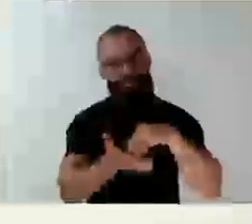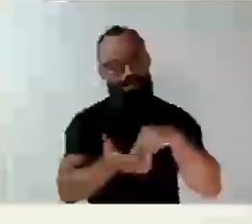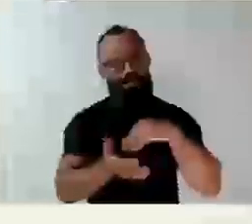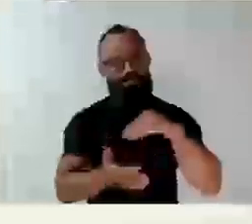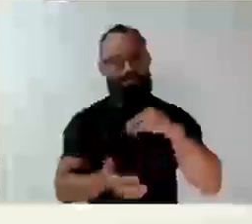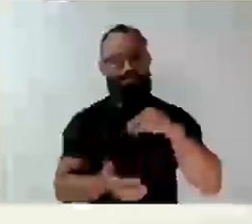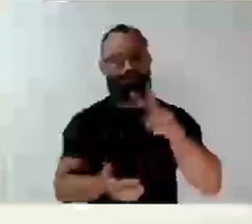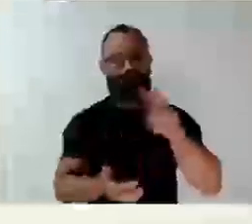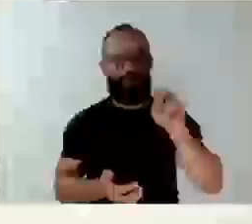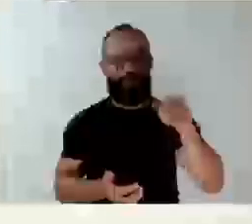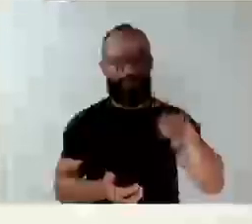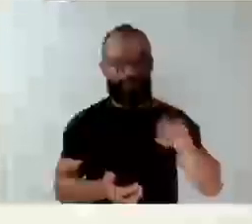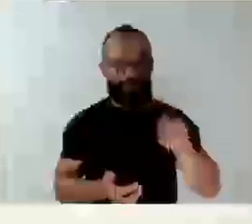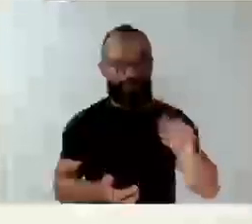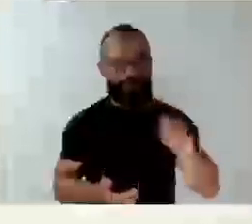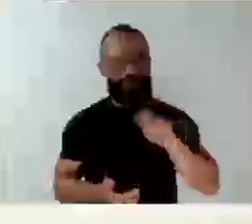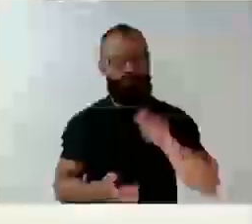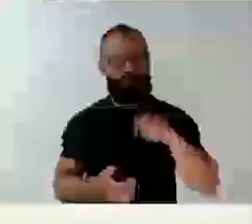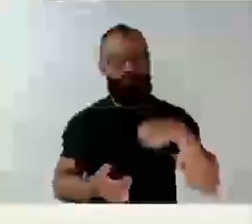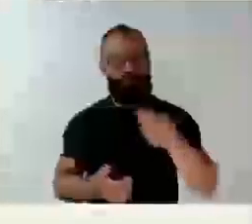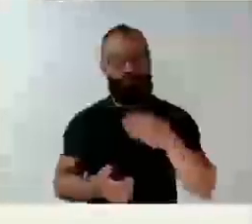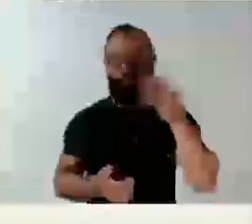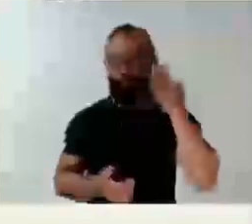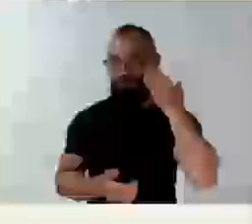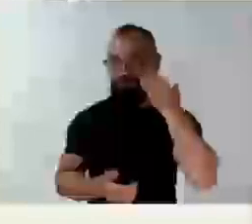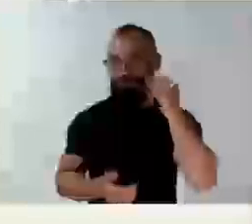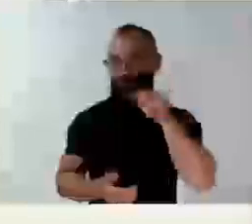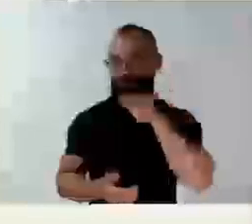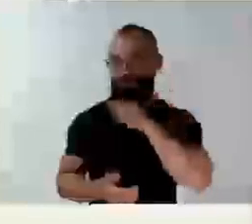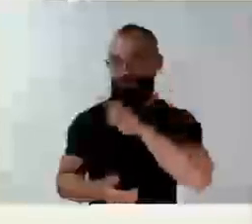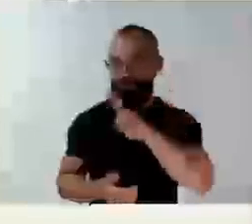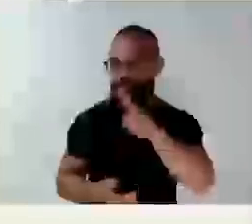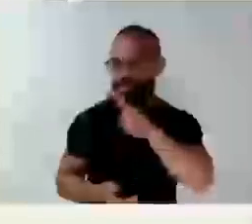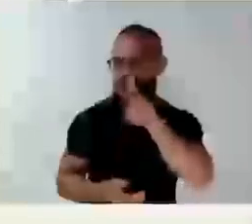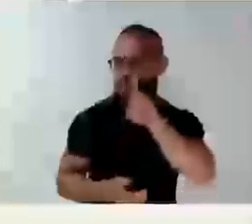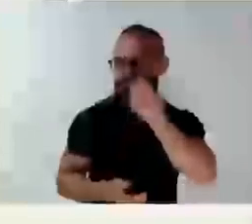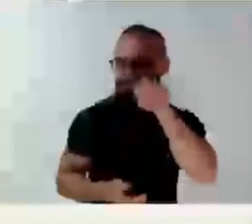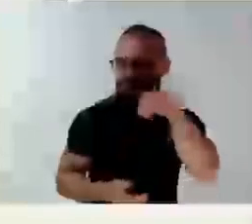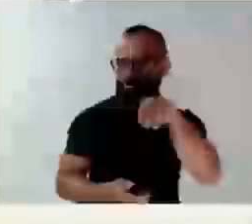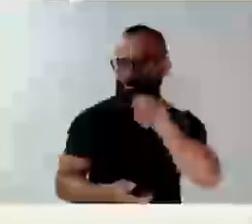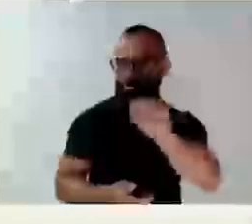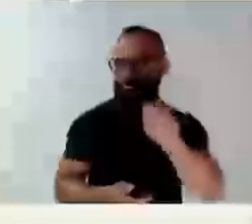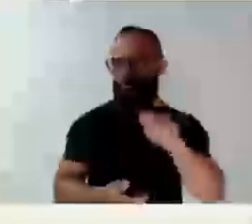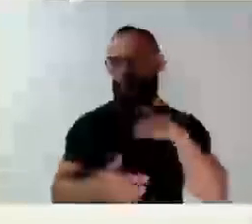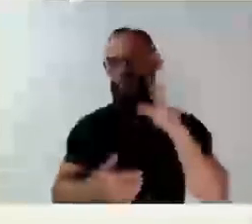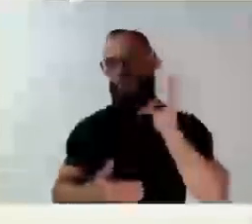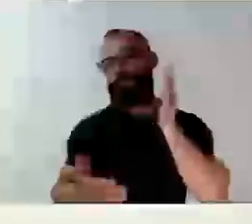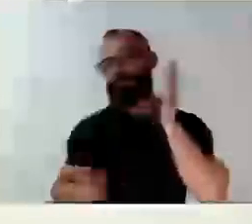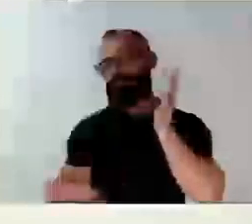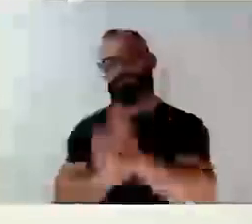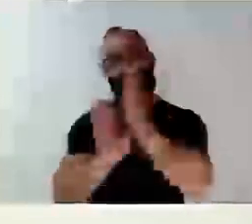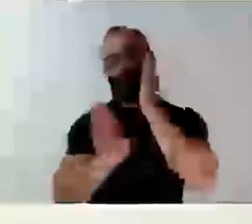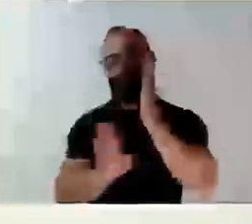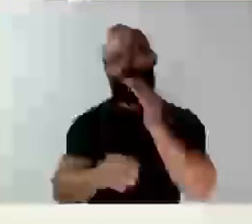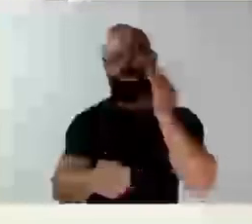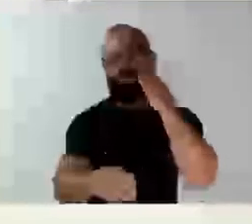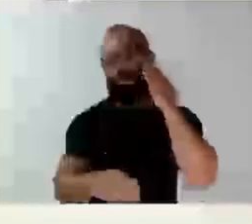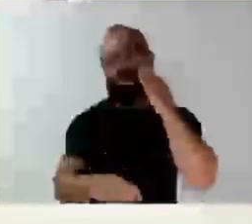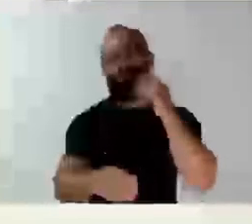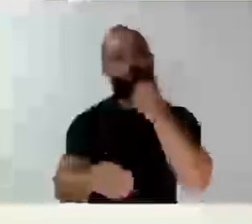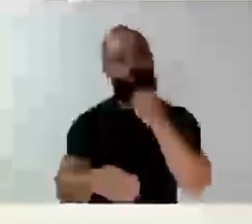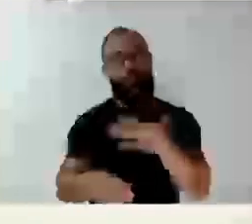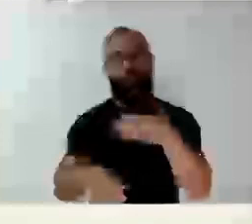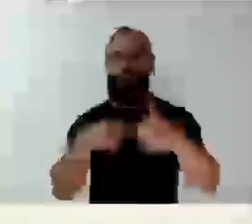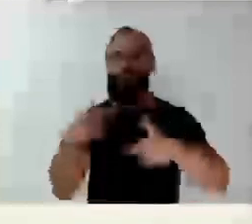eu soube do nome da Vanessa para essa pasta, a gente já saberia e já imaginava que viria um bom trabalho